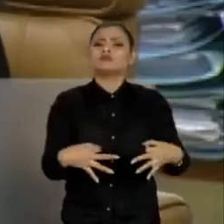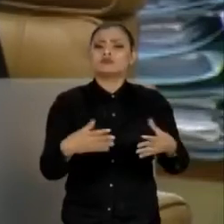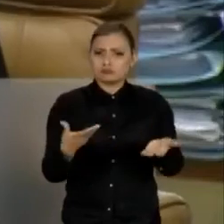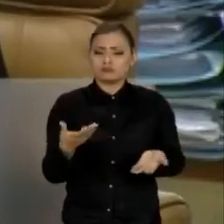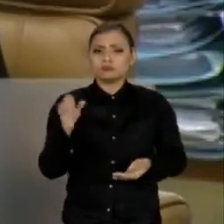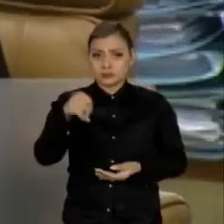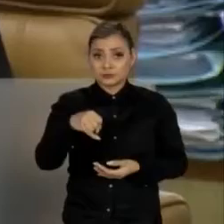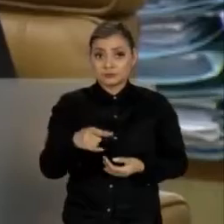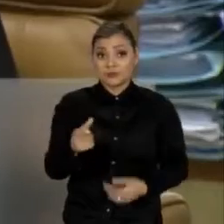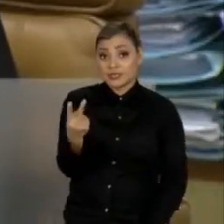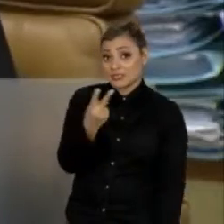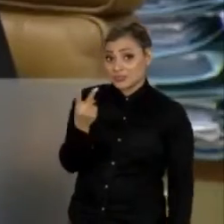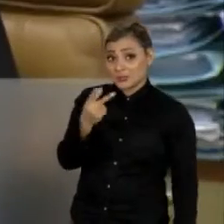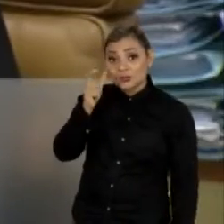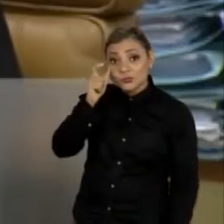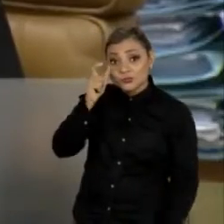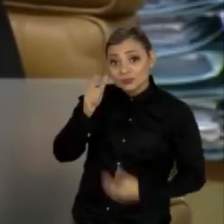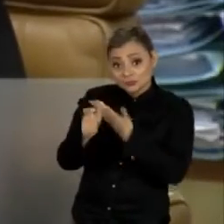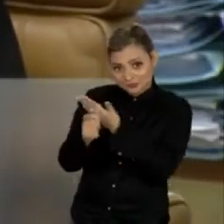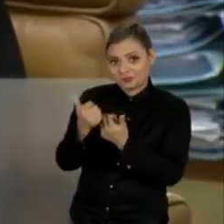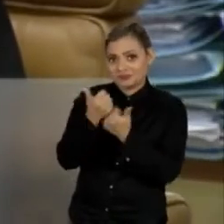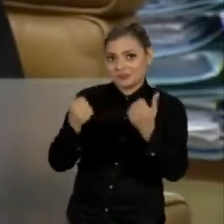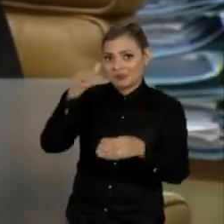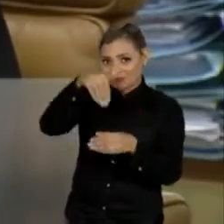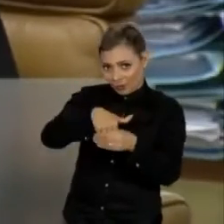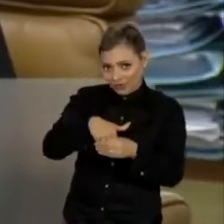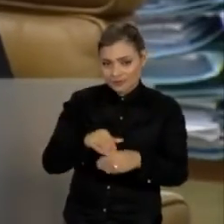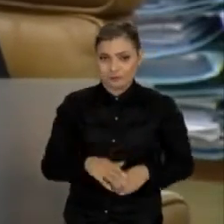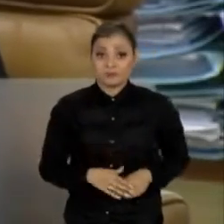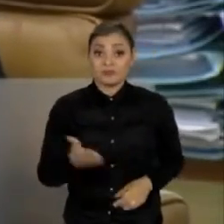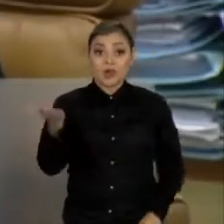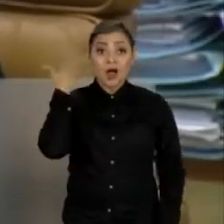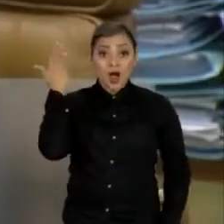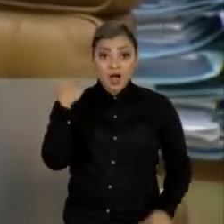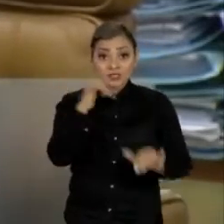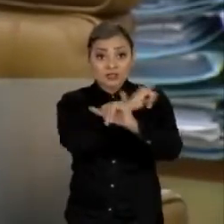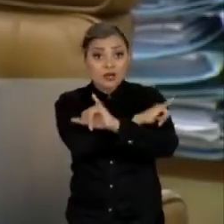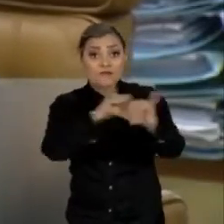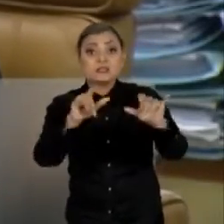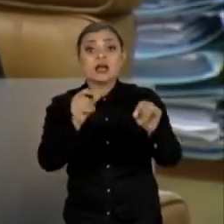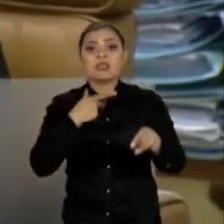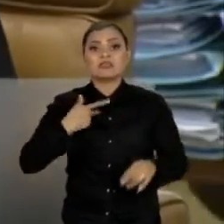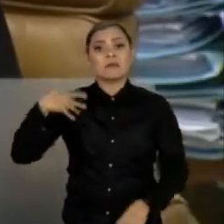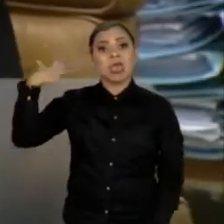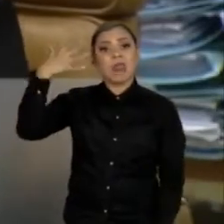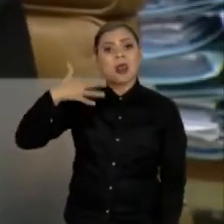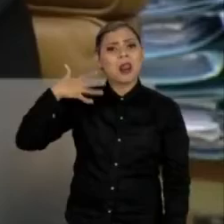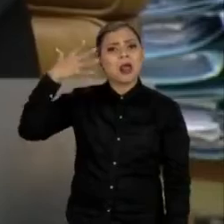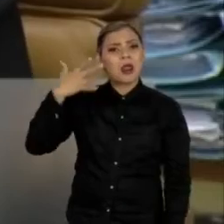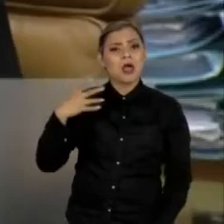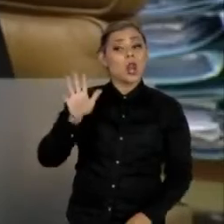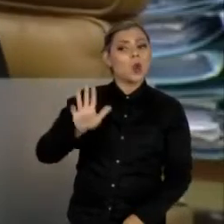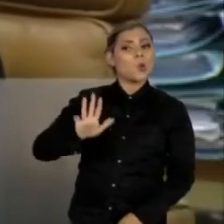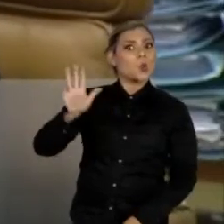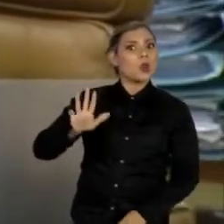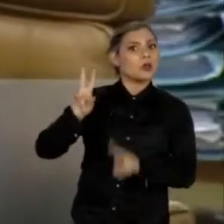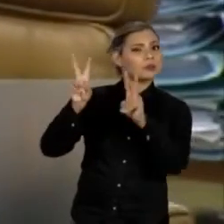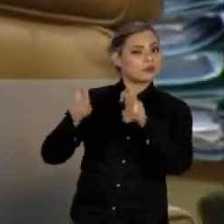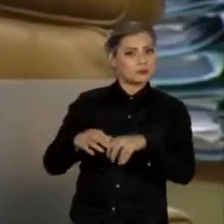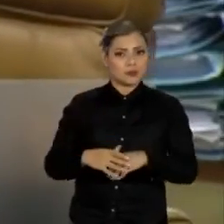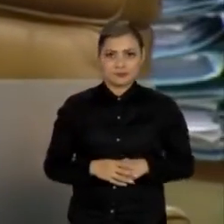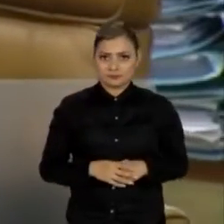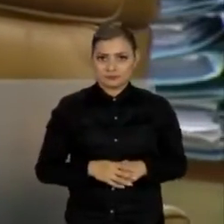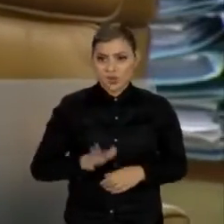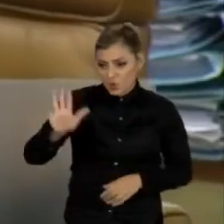O segundo a votar foi o ministro Gilmar Mendes, que antes de anunciar o voto fez uma citação ao ex-presidente Lula. O